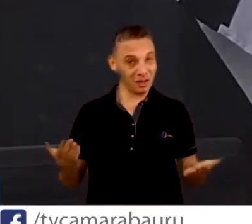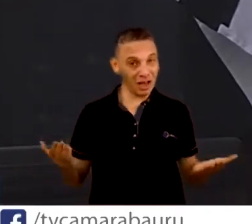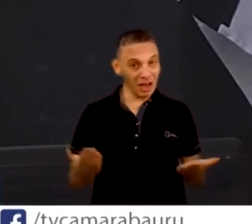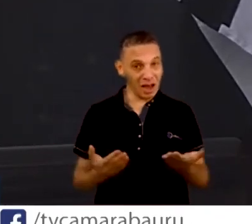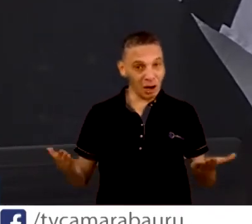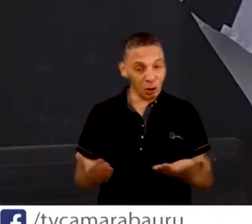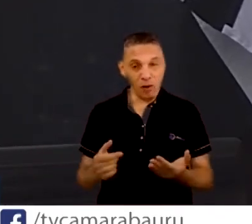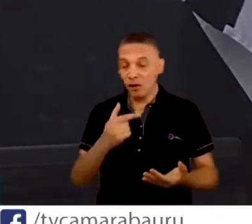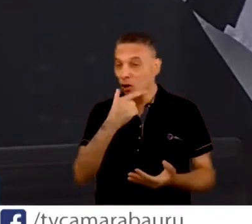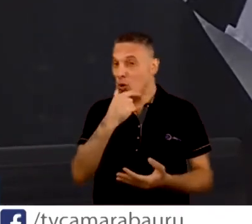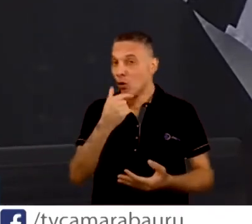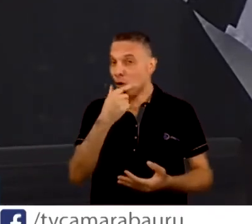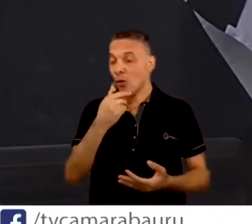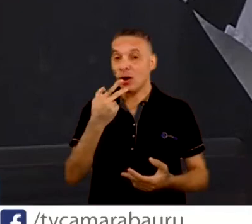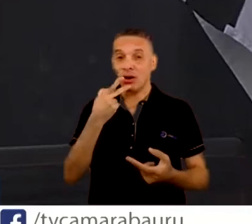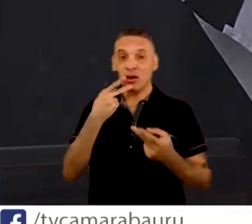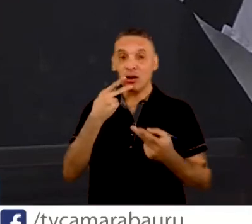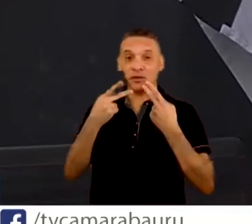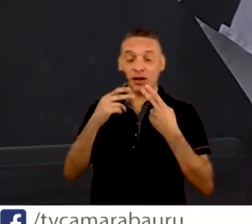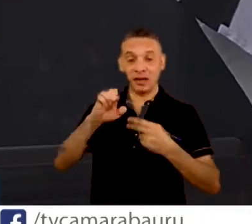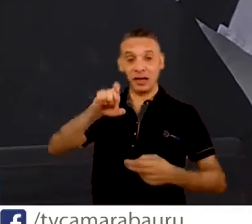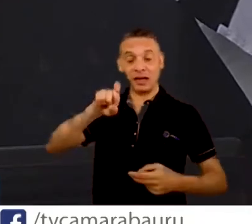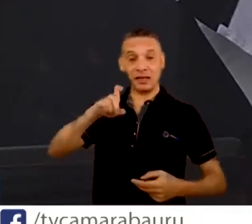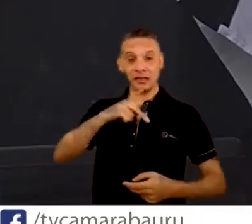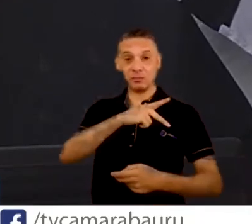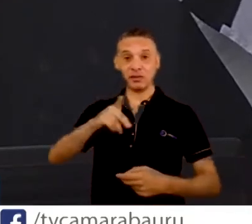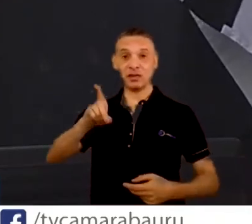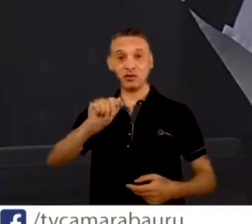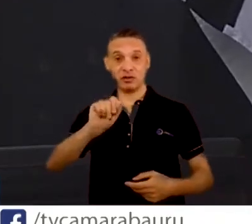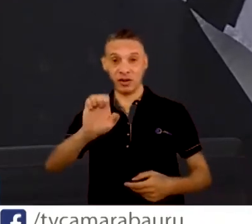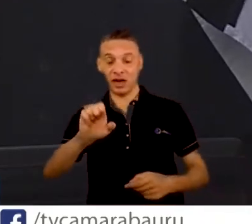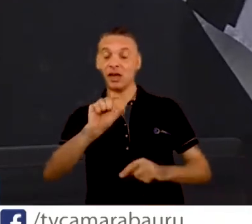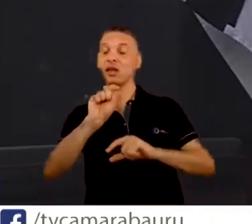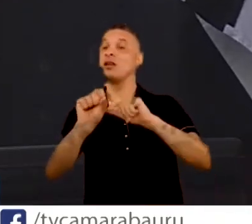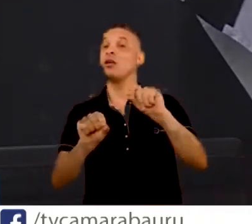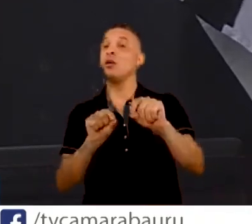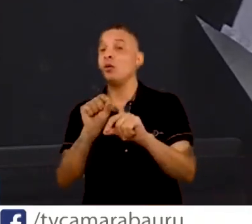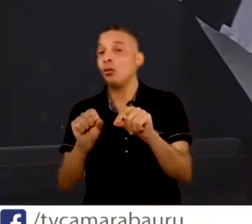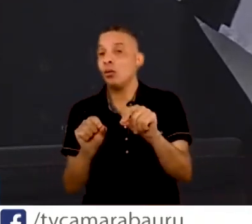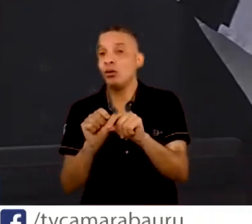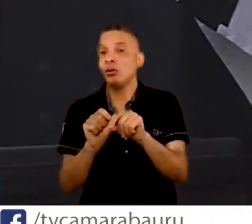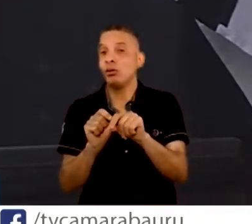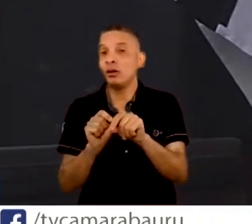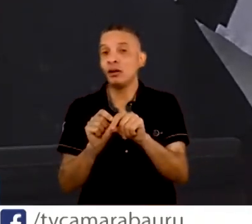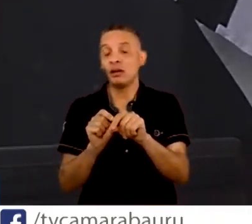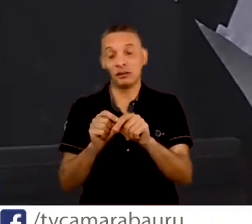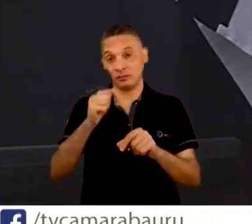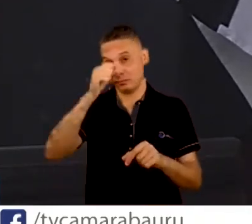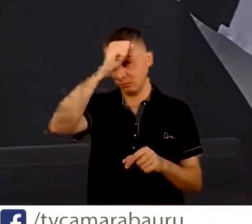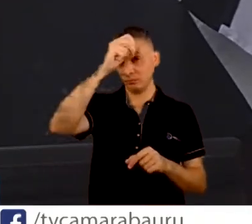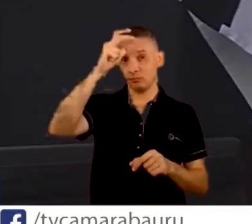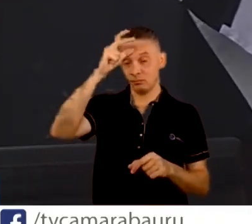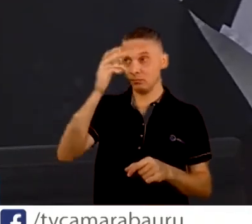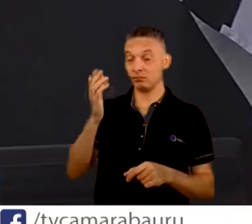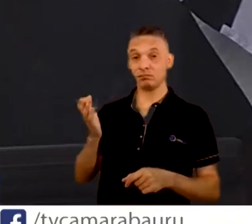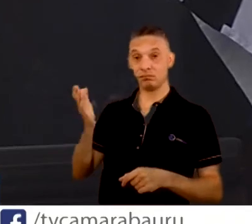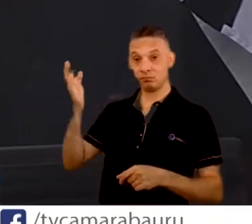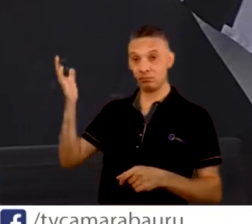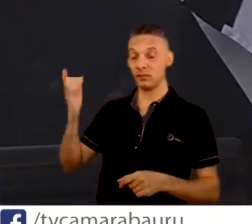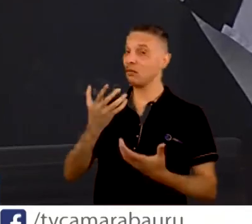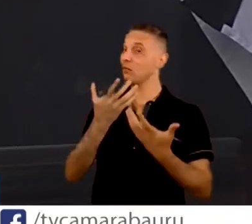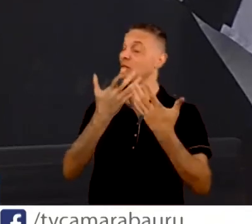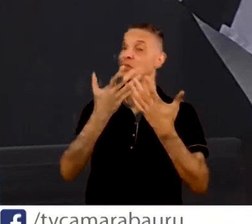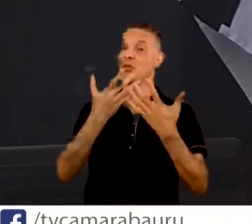de um ex-presidente falando que o prefeito não aceitou que